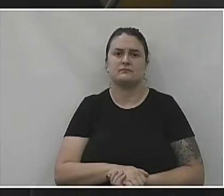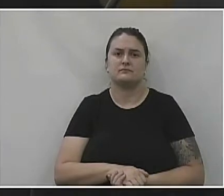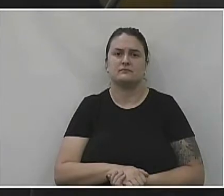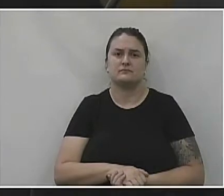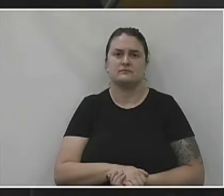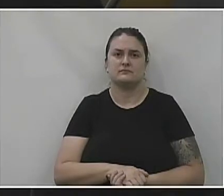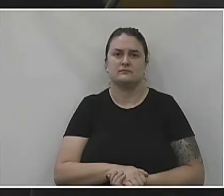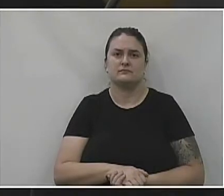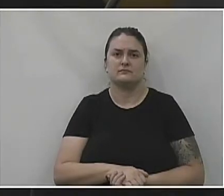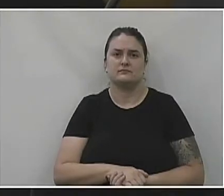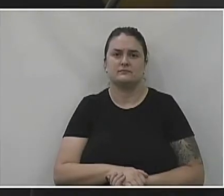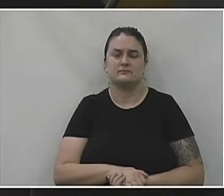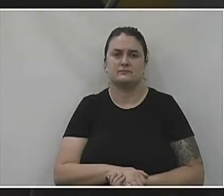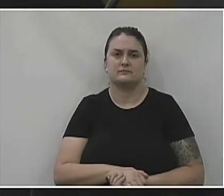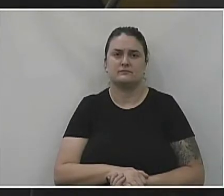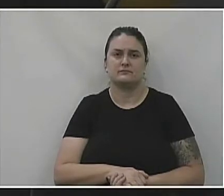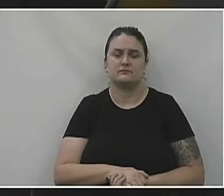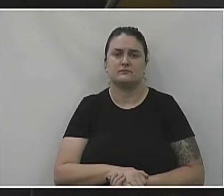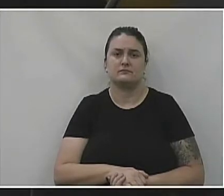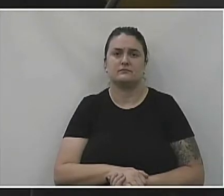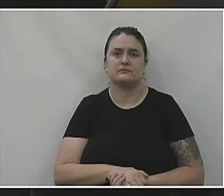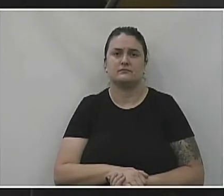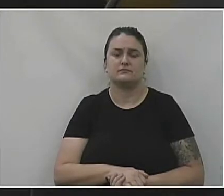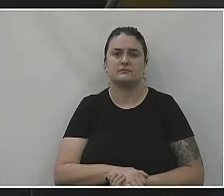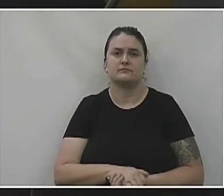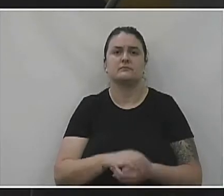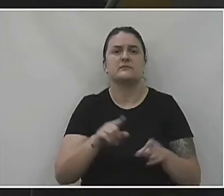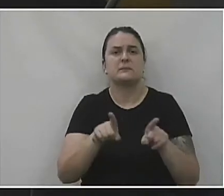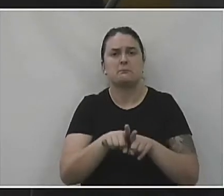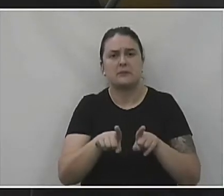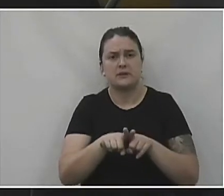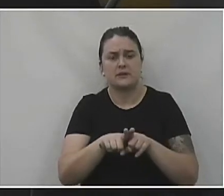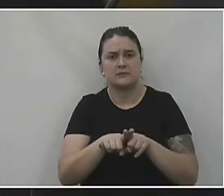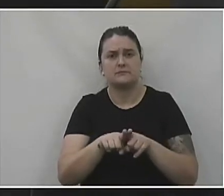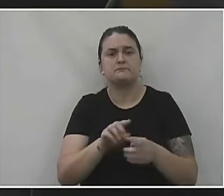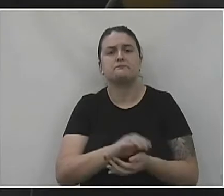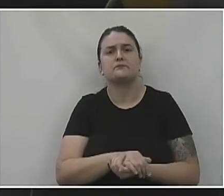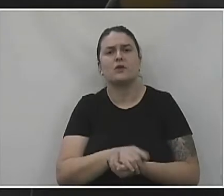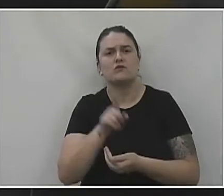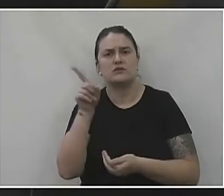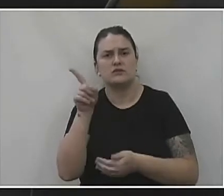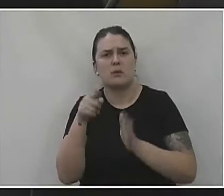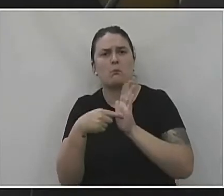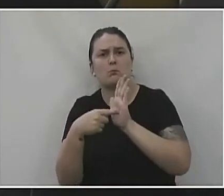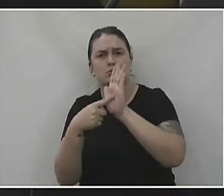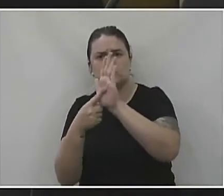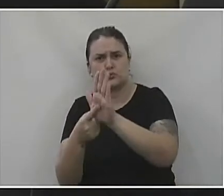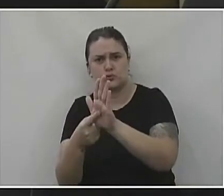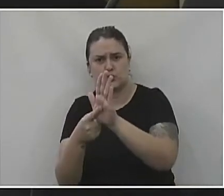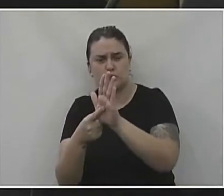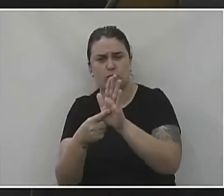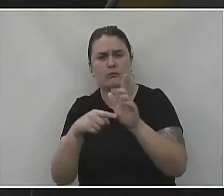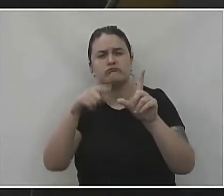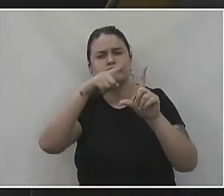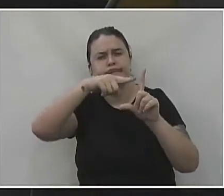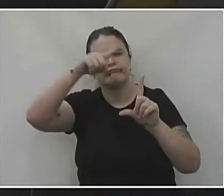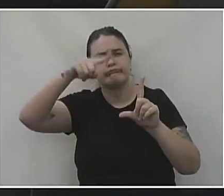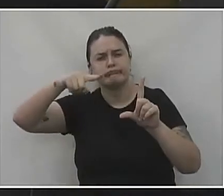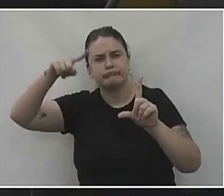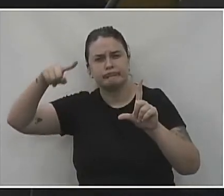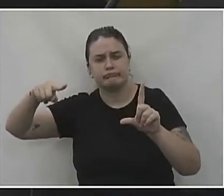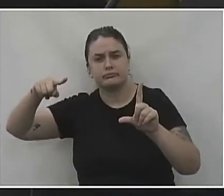situação que a está vivendo, então... Outra coisa, Fernando. O senhor apresentou ali nos seus gráficos